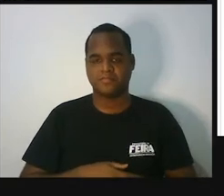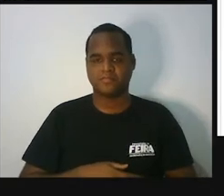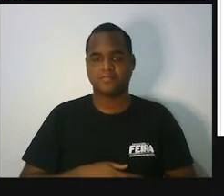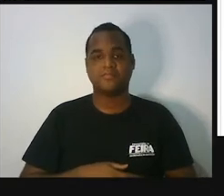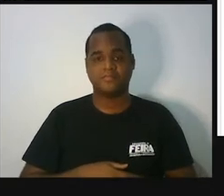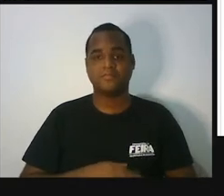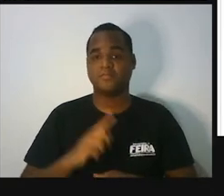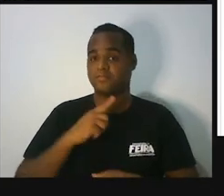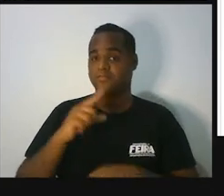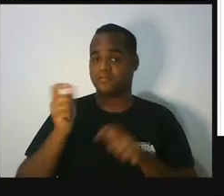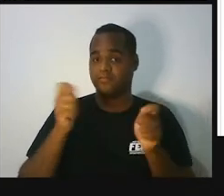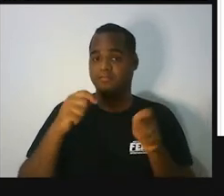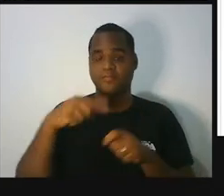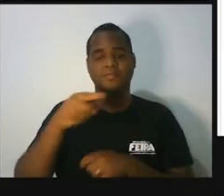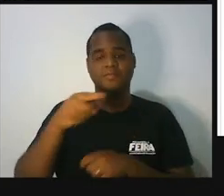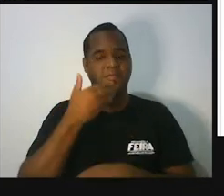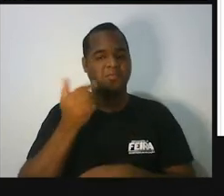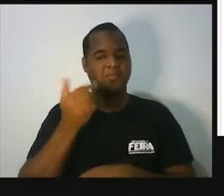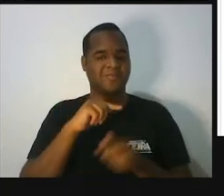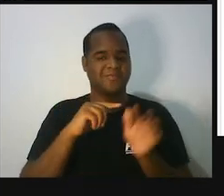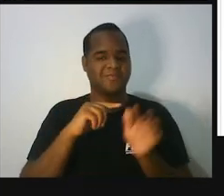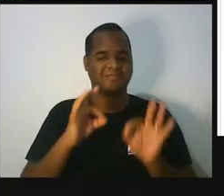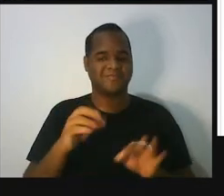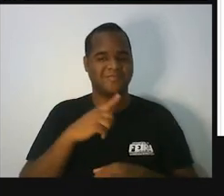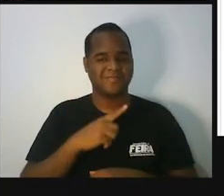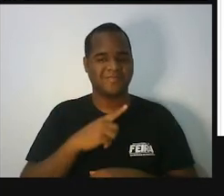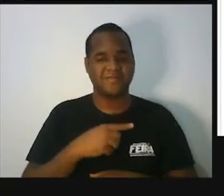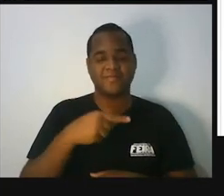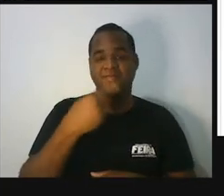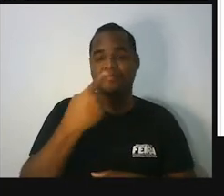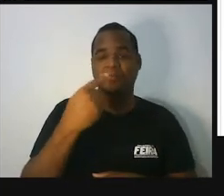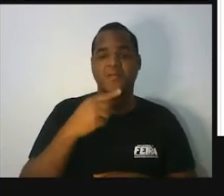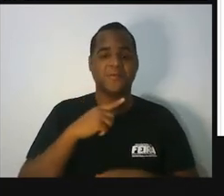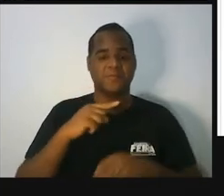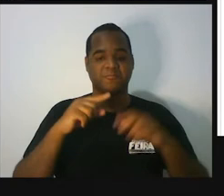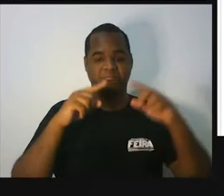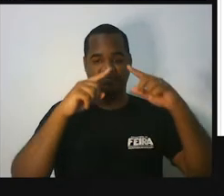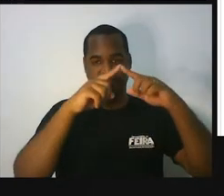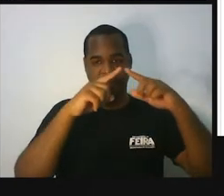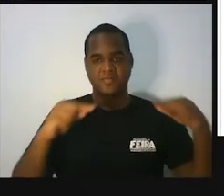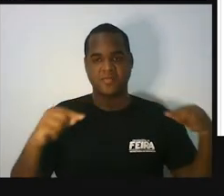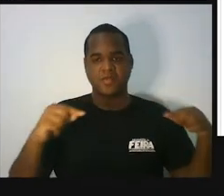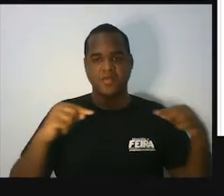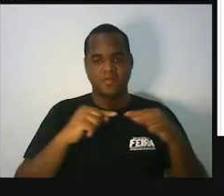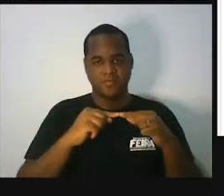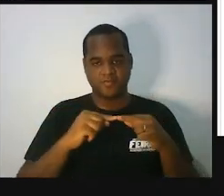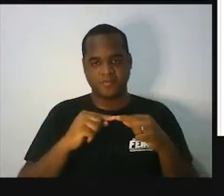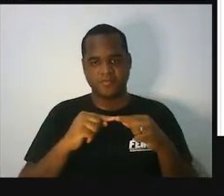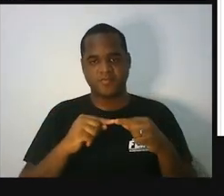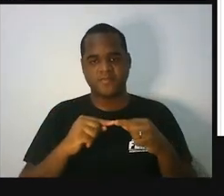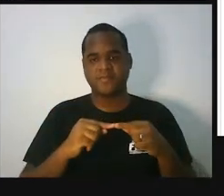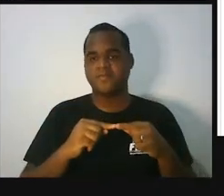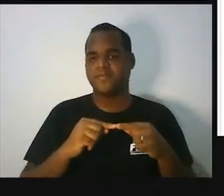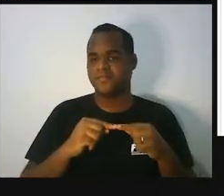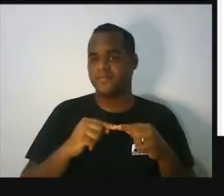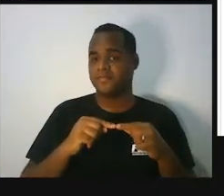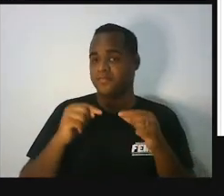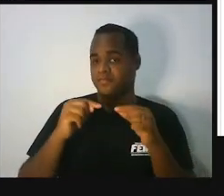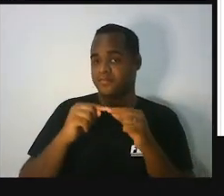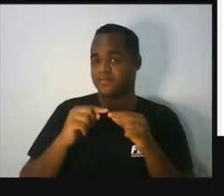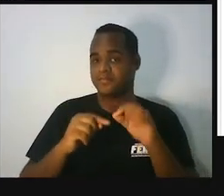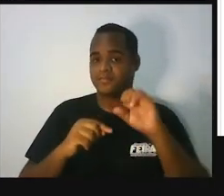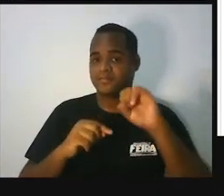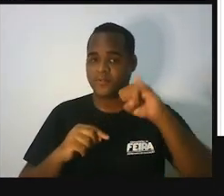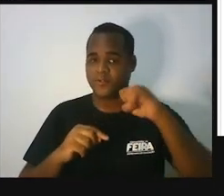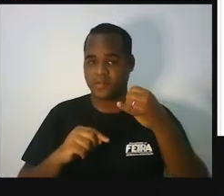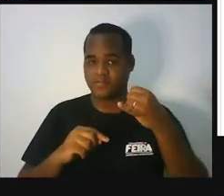cada vez e fica melhor de entender, tá bom? Então, no primeiro triângulo aqui, eu vou medir esse lado que vai do ponto J